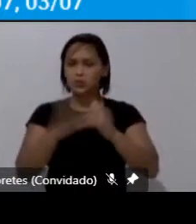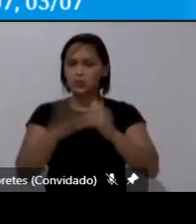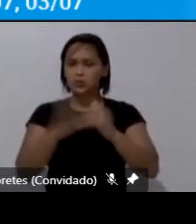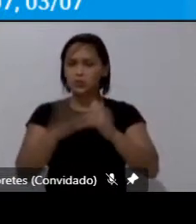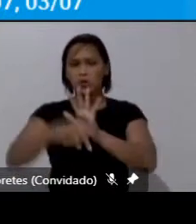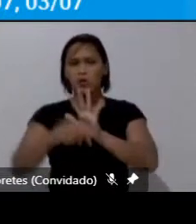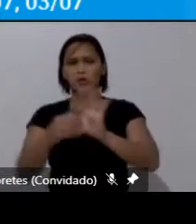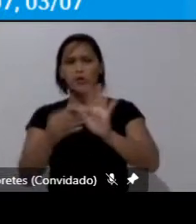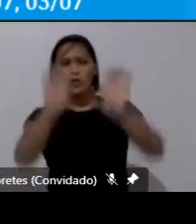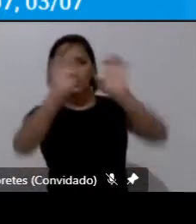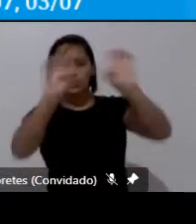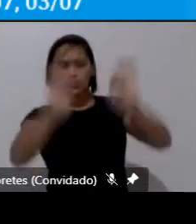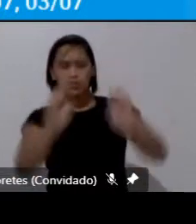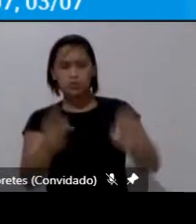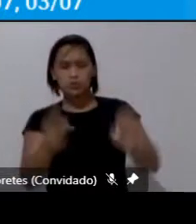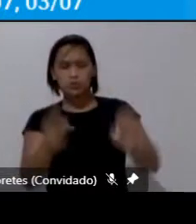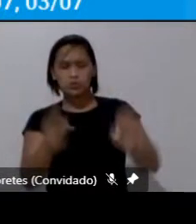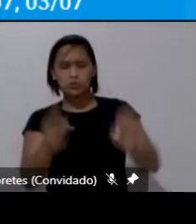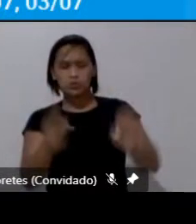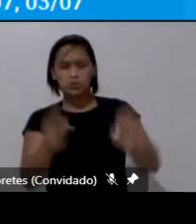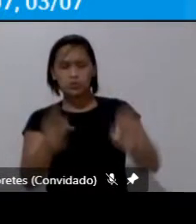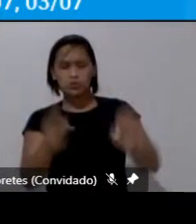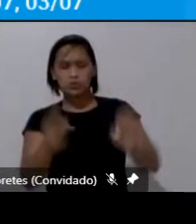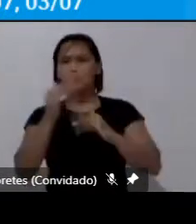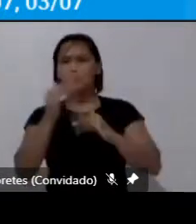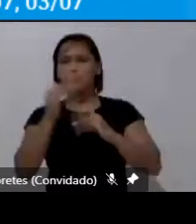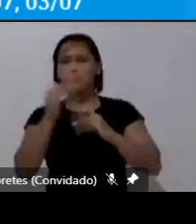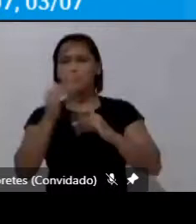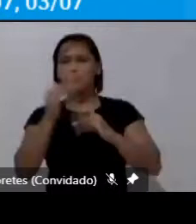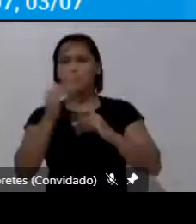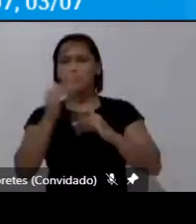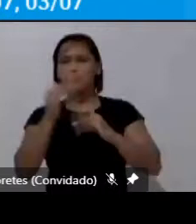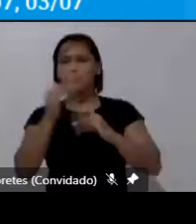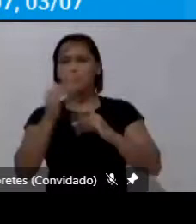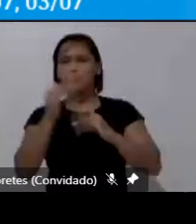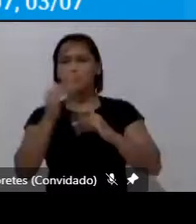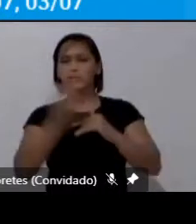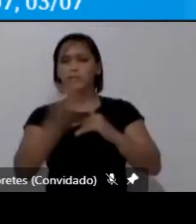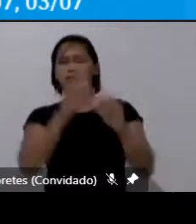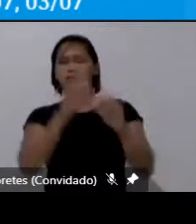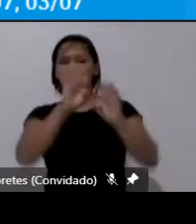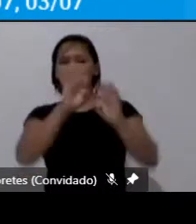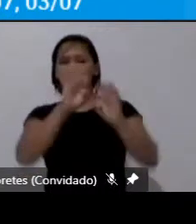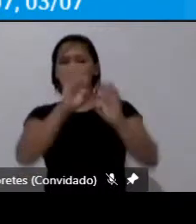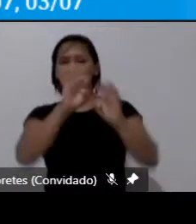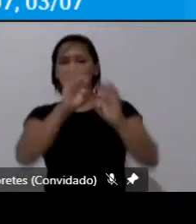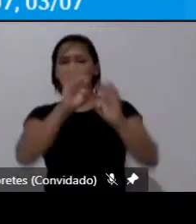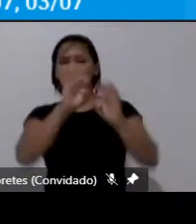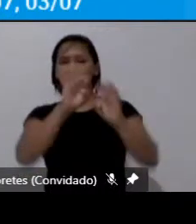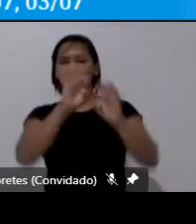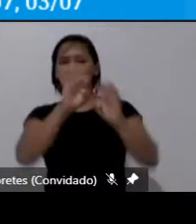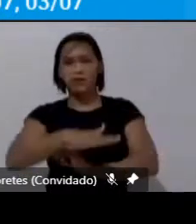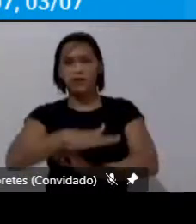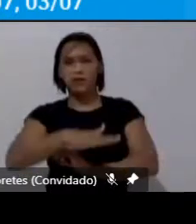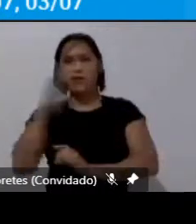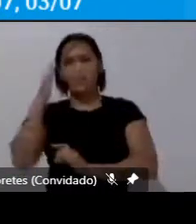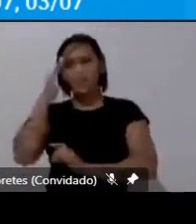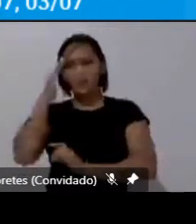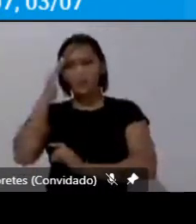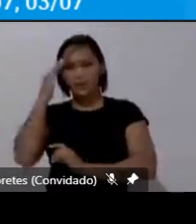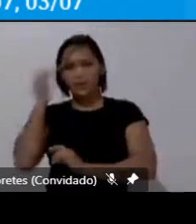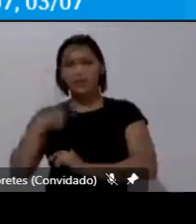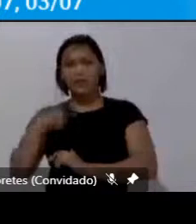mostrar o quanto a estrutura produtiva vai se refletir na estrutura espacial entender as